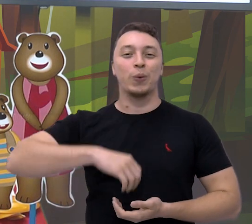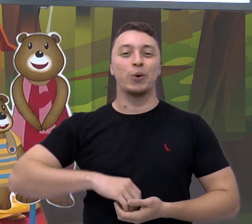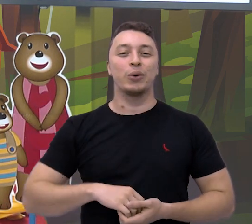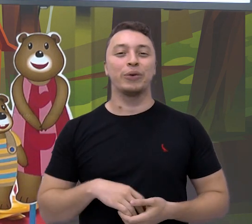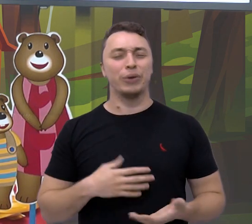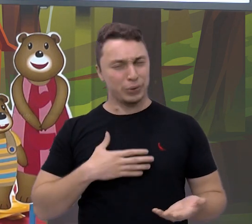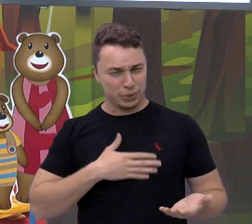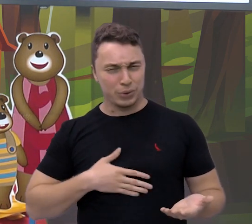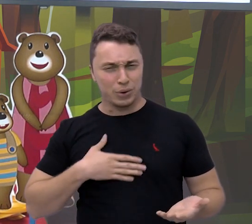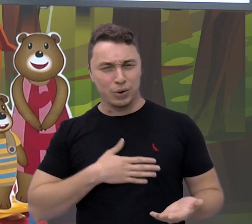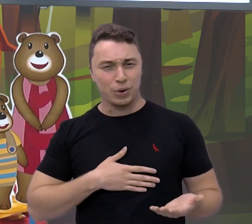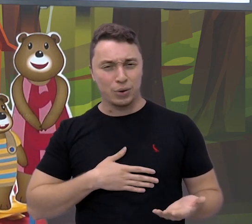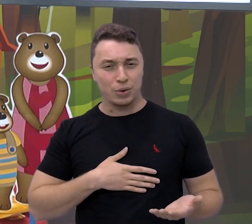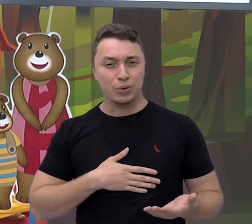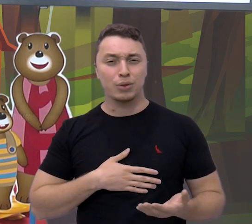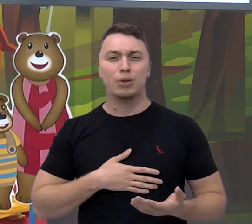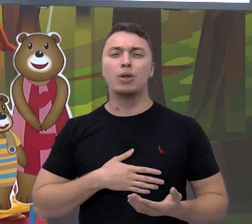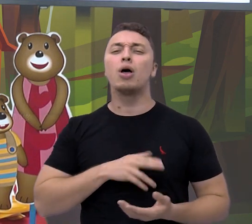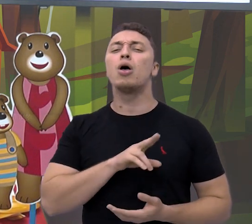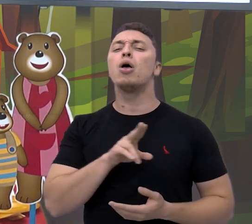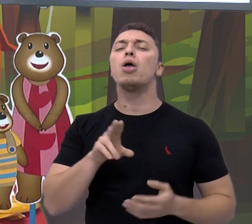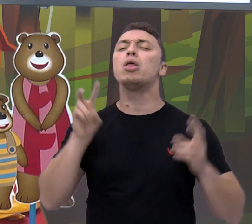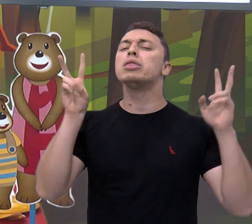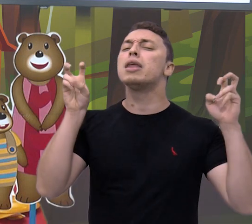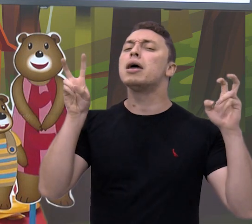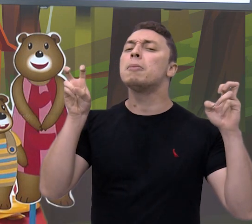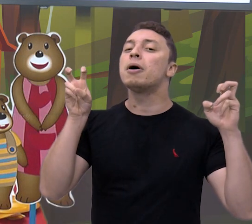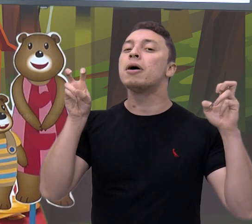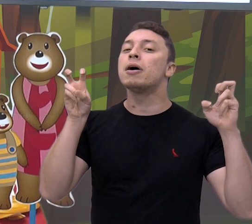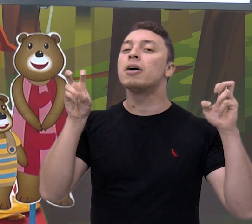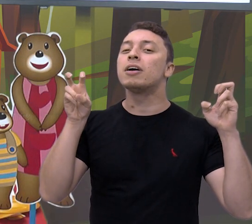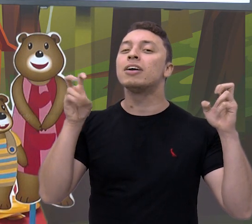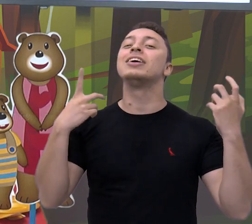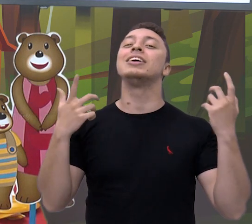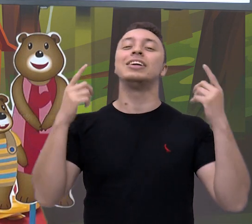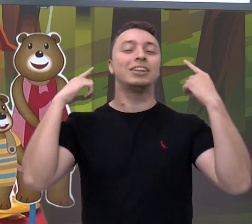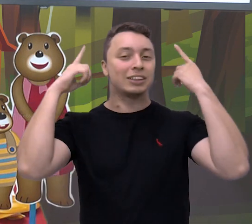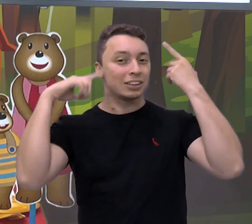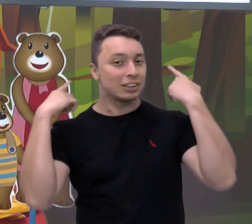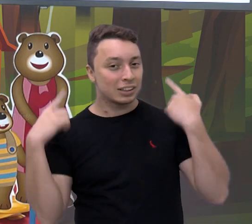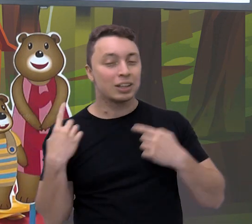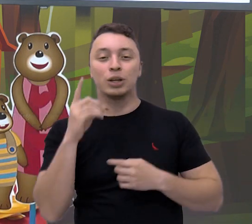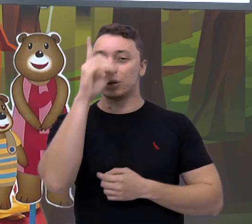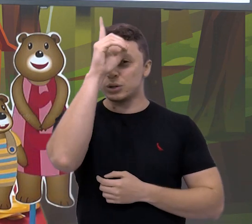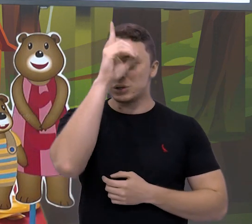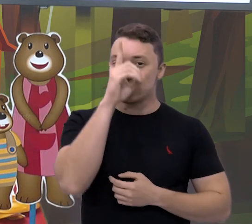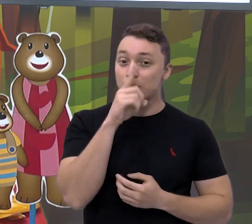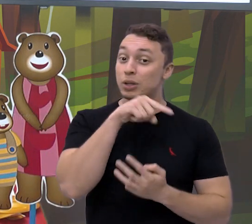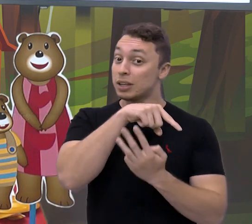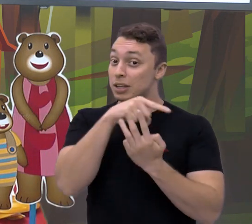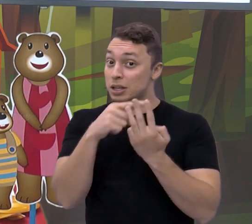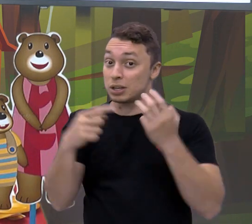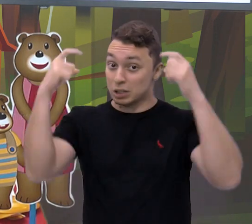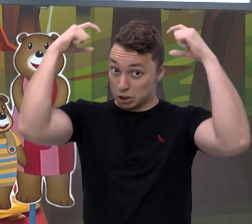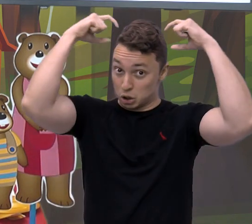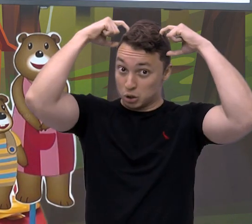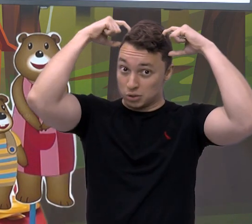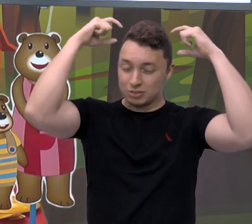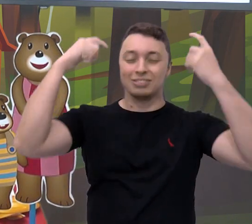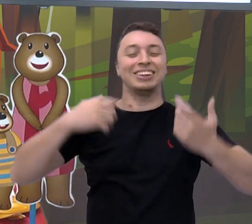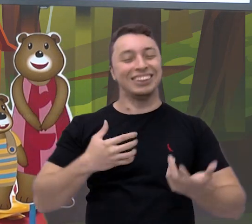na aula anterior? Como é o nome dessa história? Caxinhos Dourados e os Três Ursos.